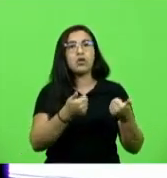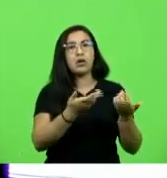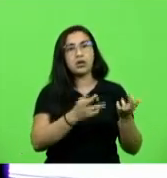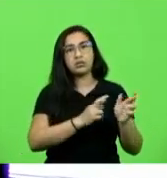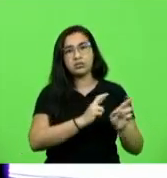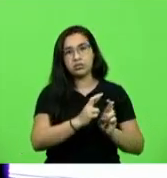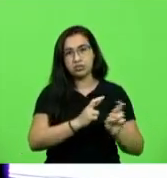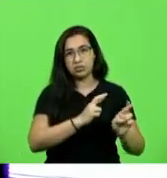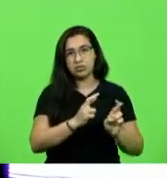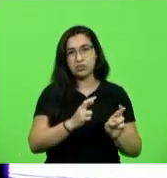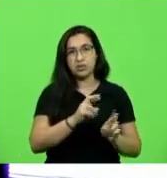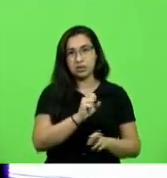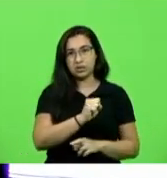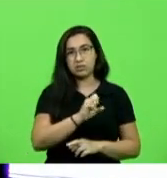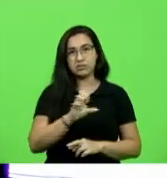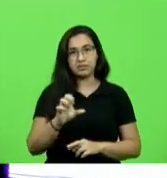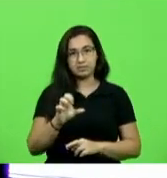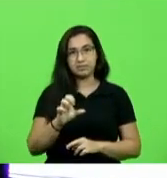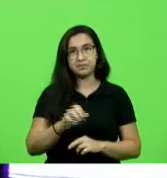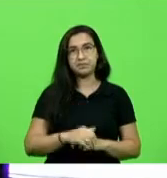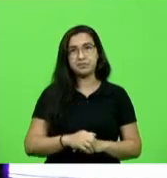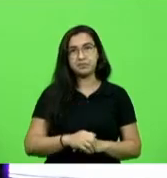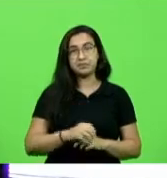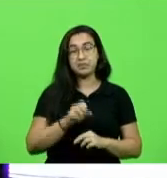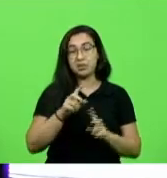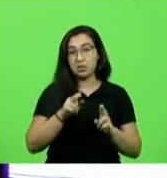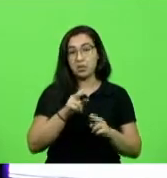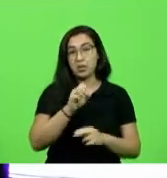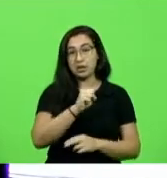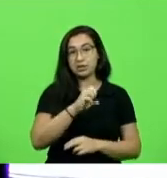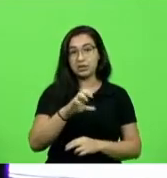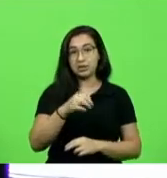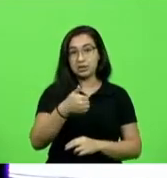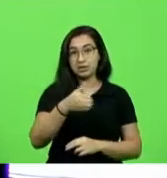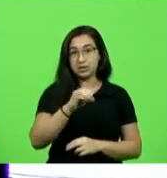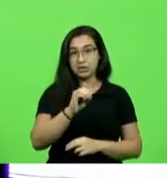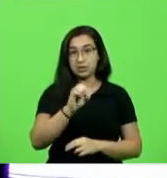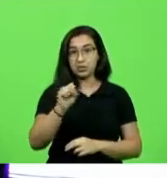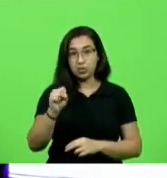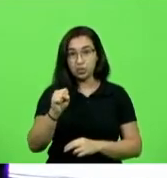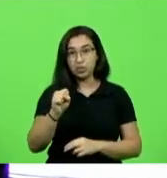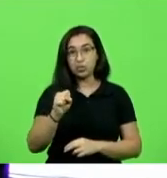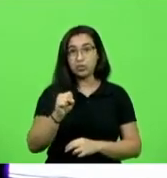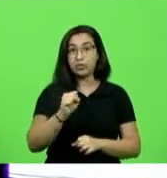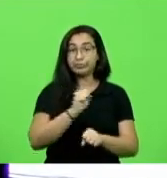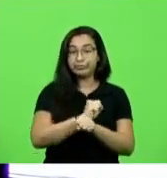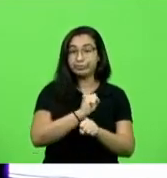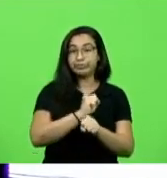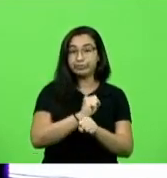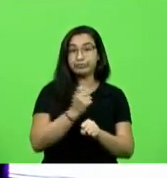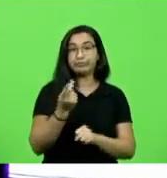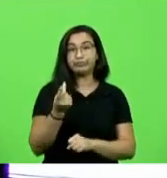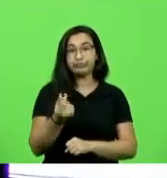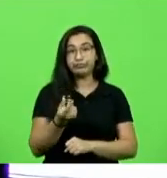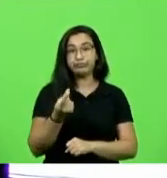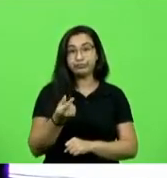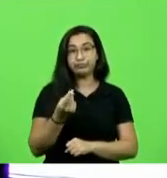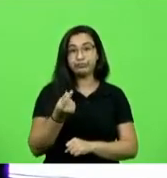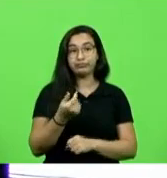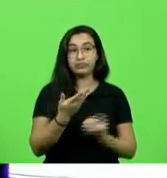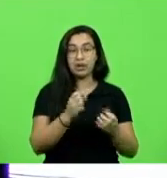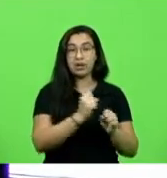como no caso da SC 108 onde nós aguardamos a conclusão dessa obra desse